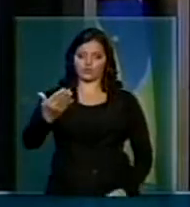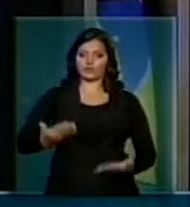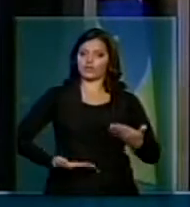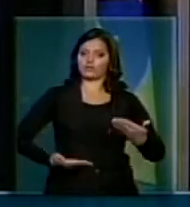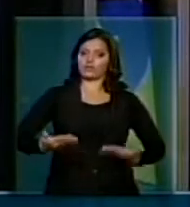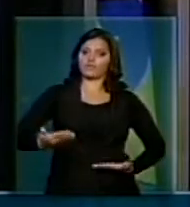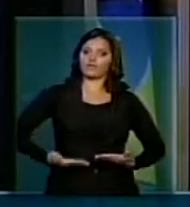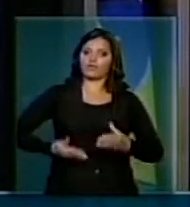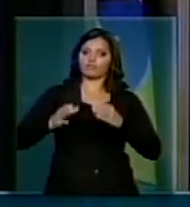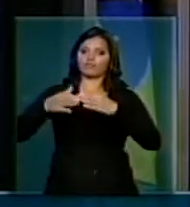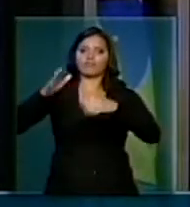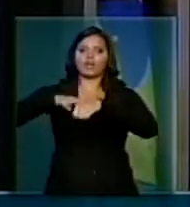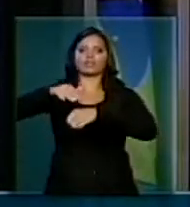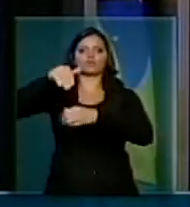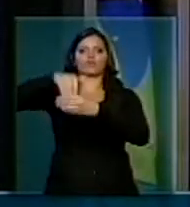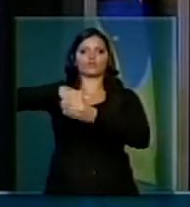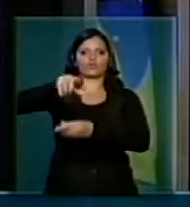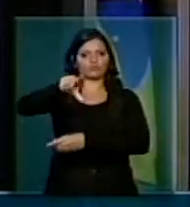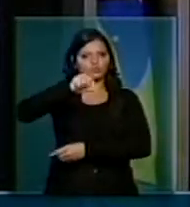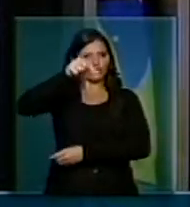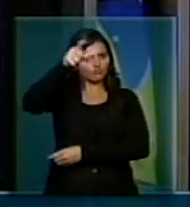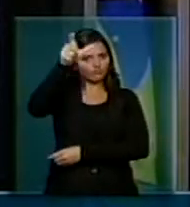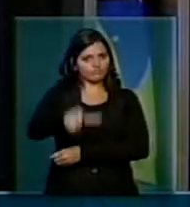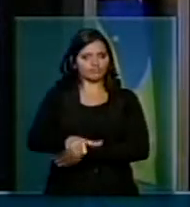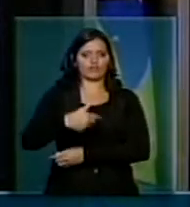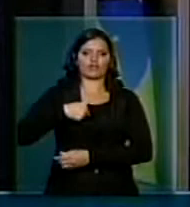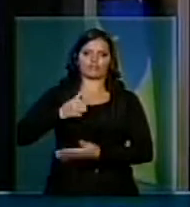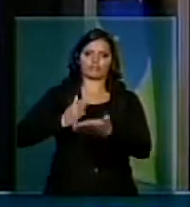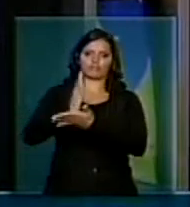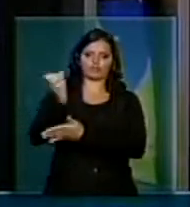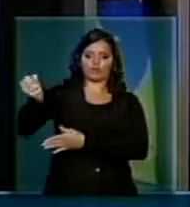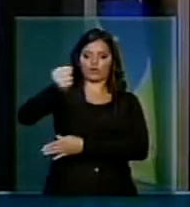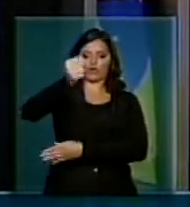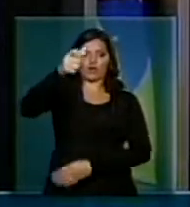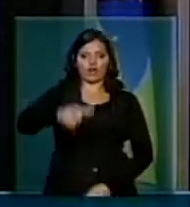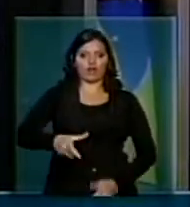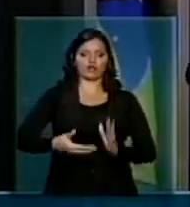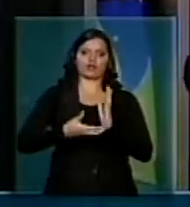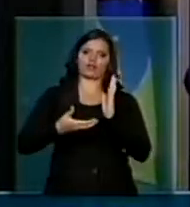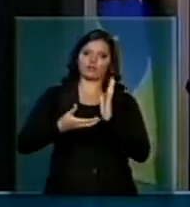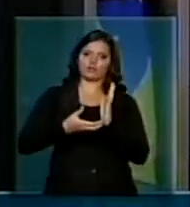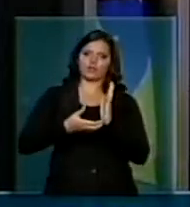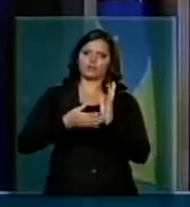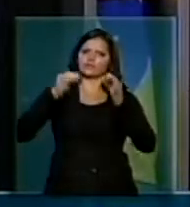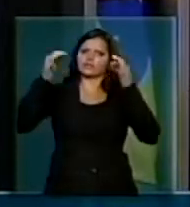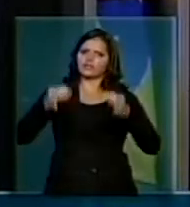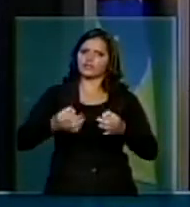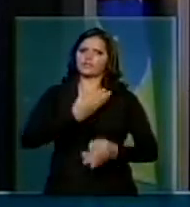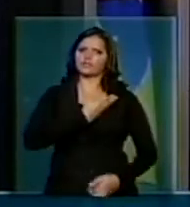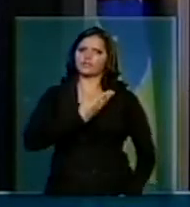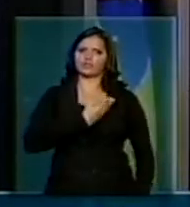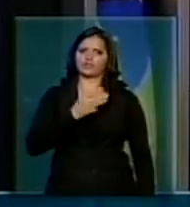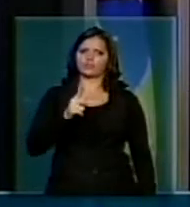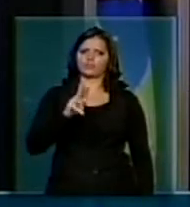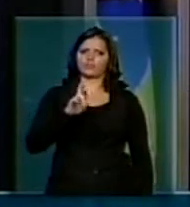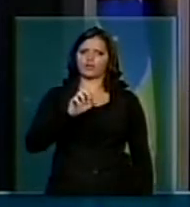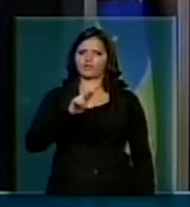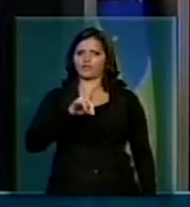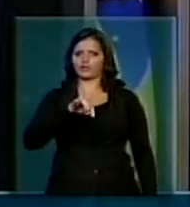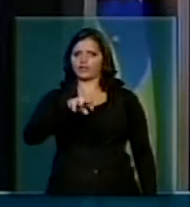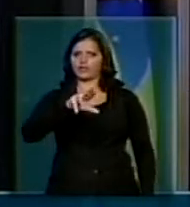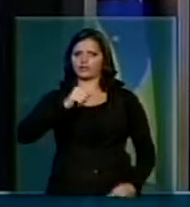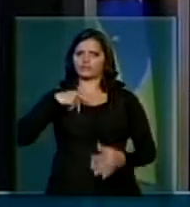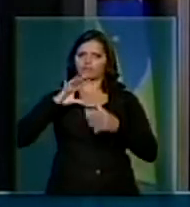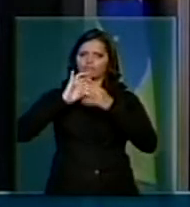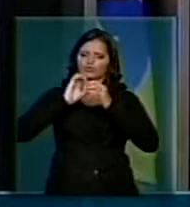segmentos que mais contribuíam para a minha eleição. Sem dúvida nenhuma, os colegas da Previdência se somou